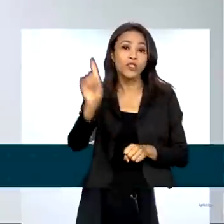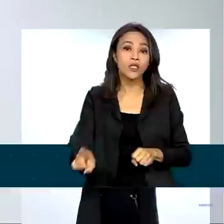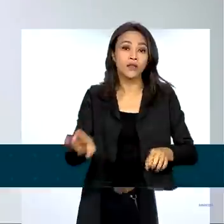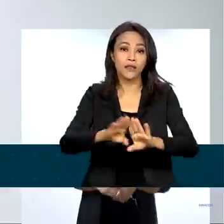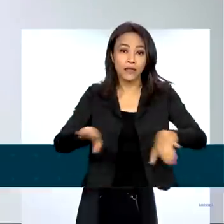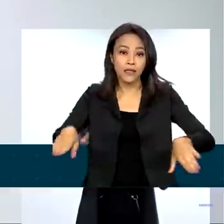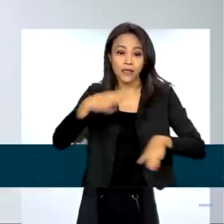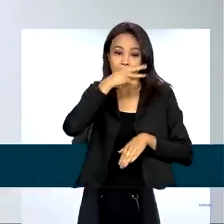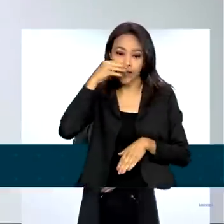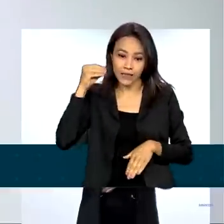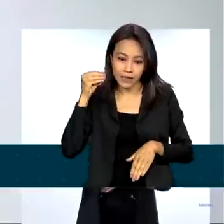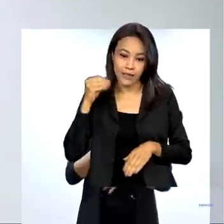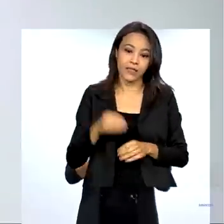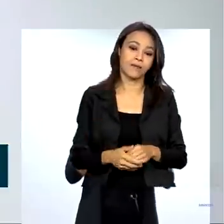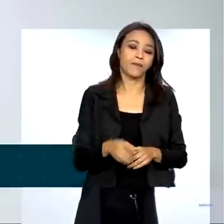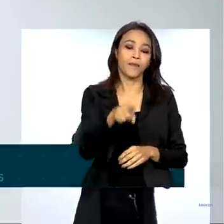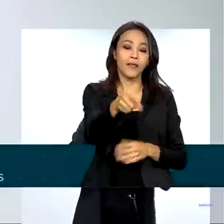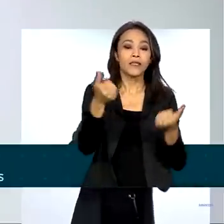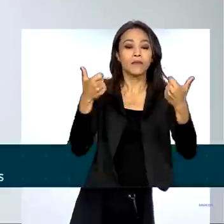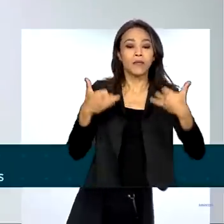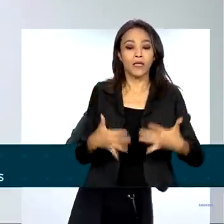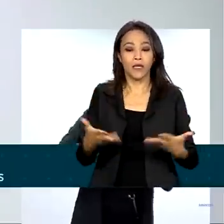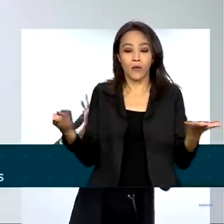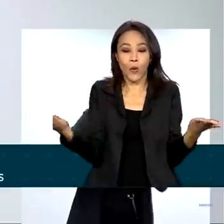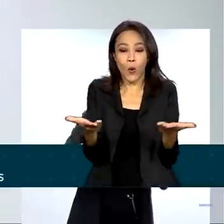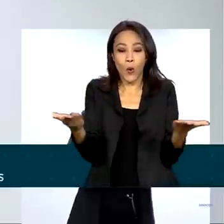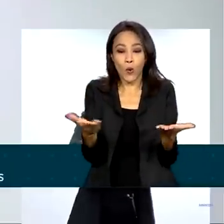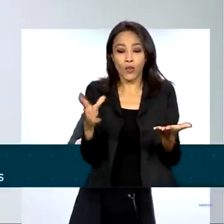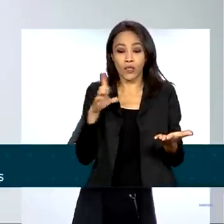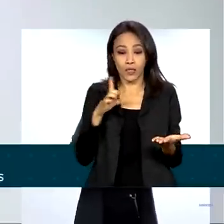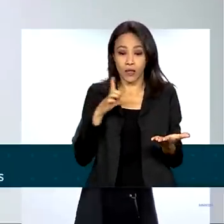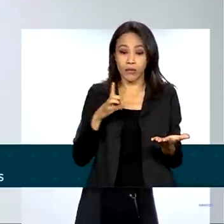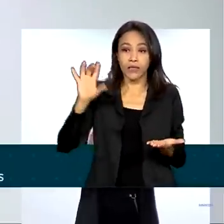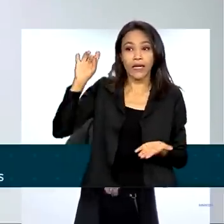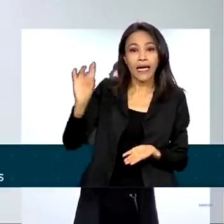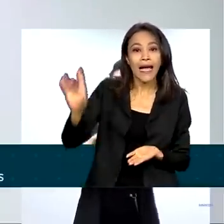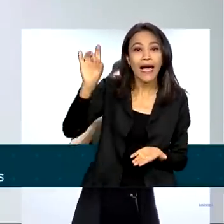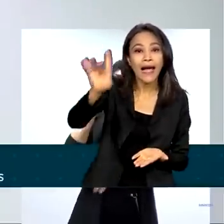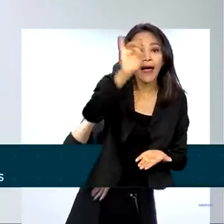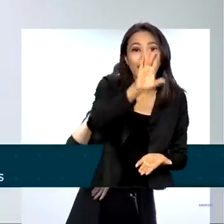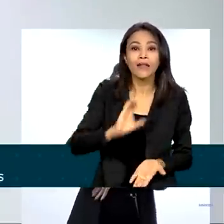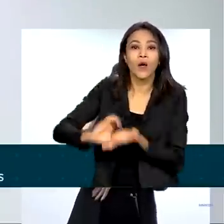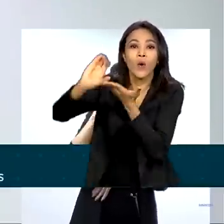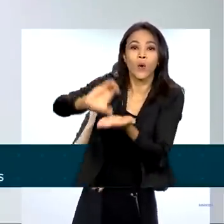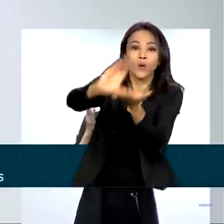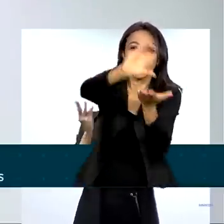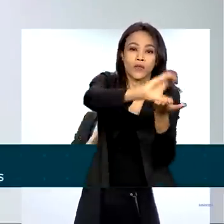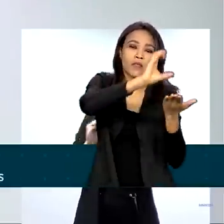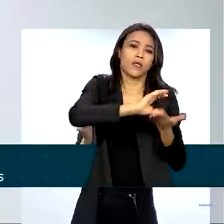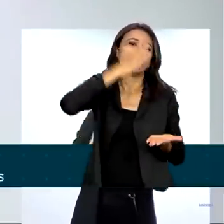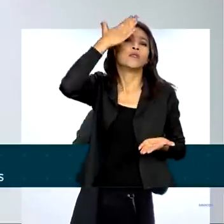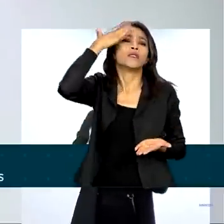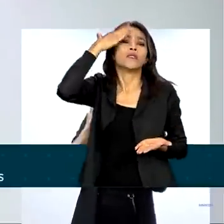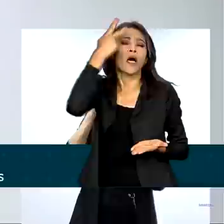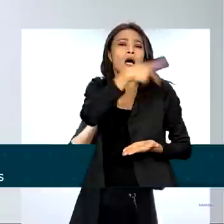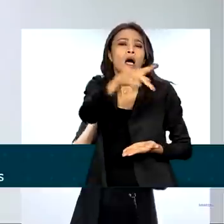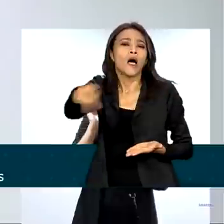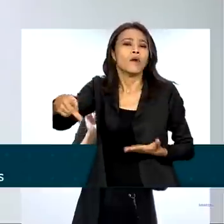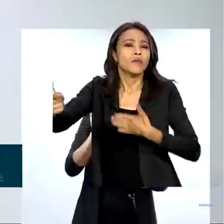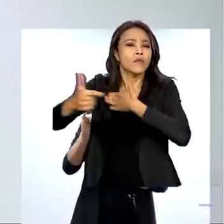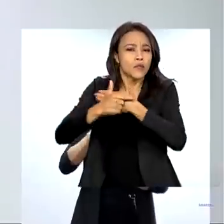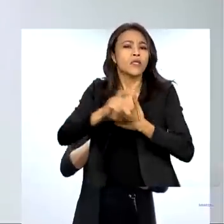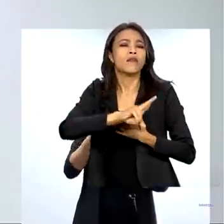Hoje nós temos um ranking nacional, onde cada conselho sabe a sua posição e sabe que será